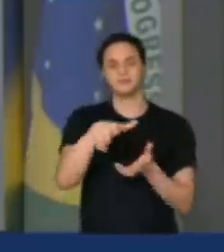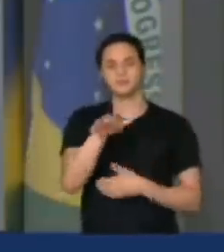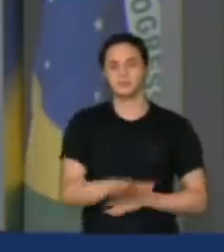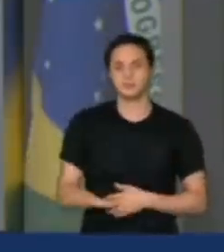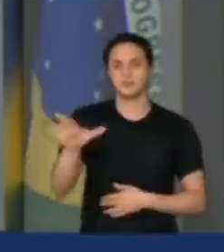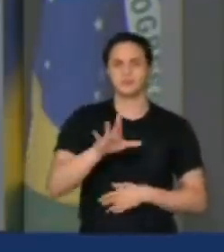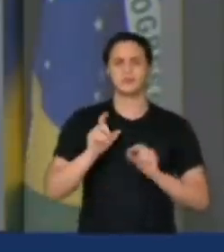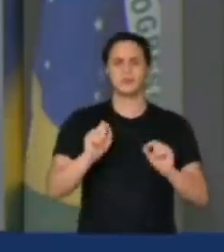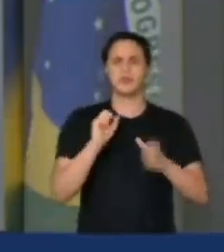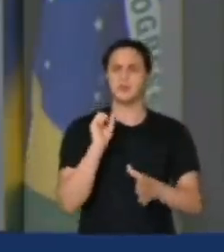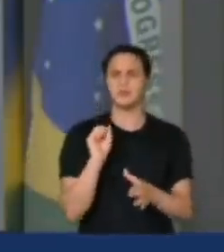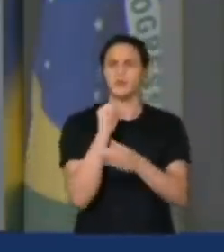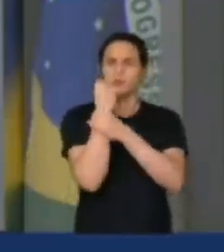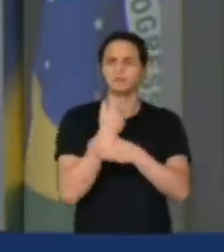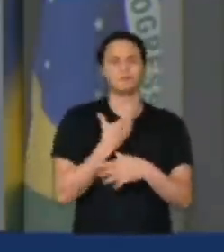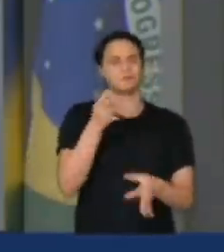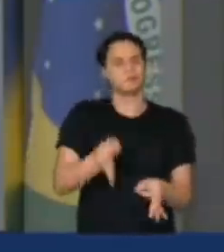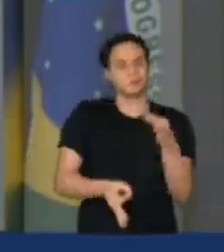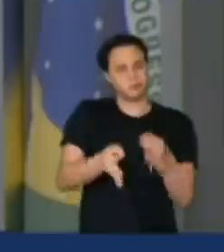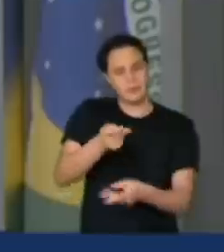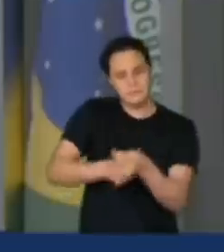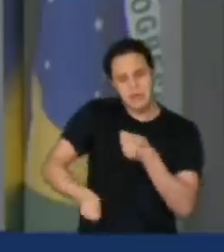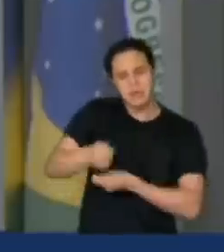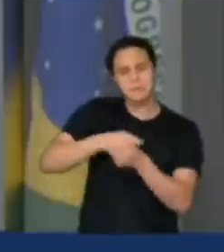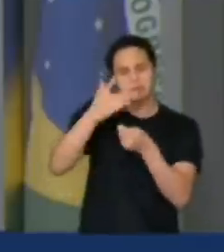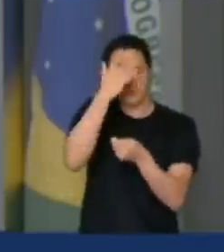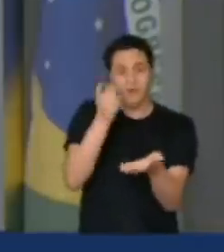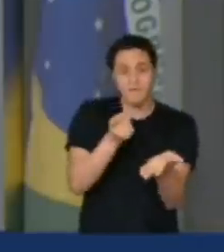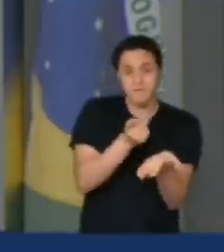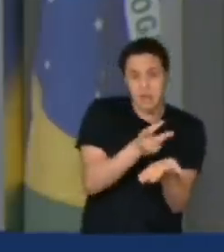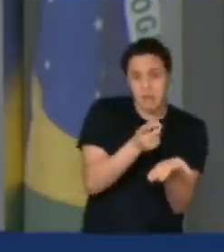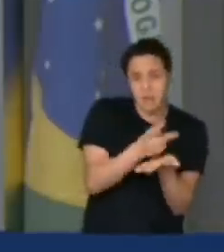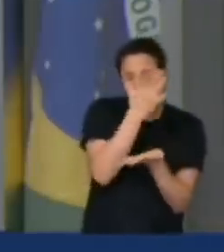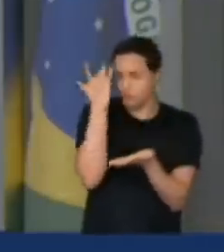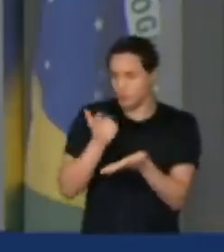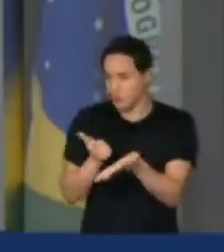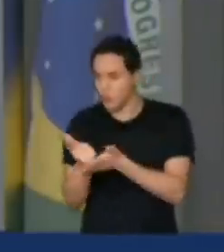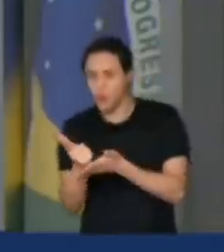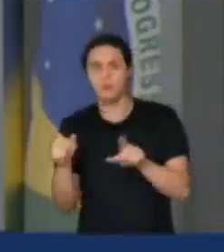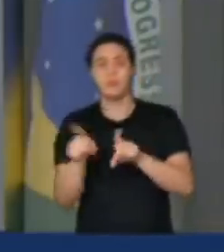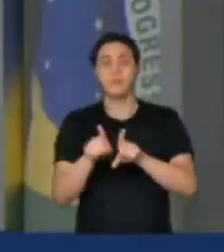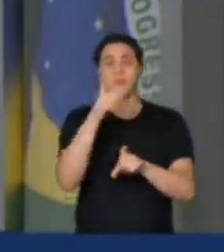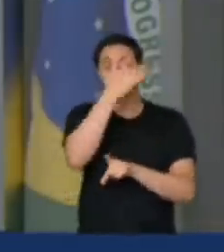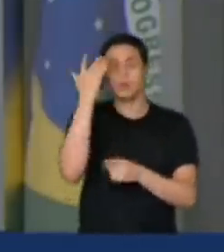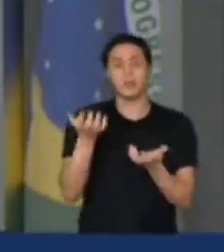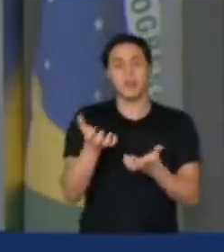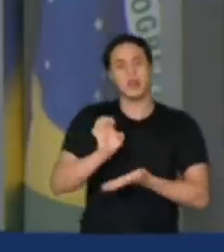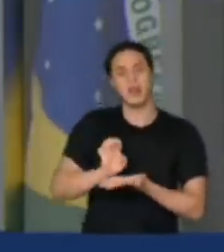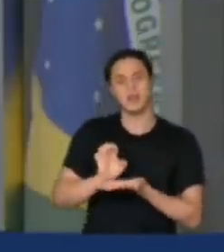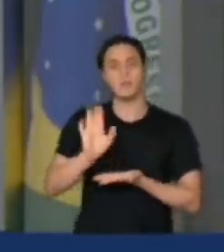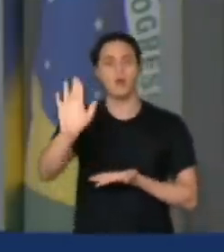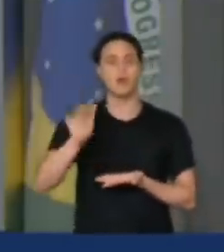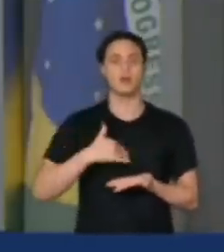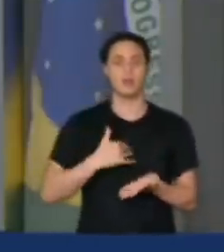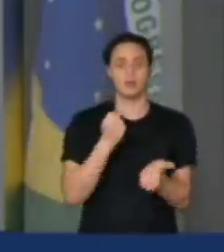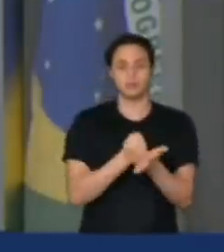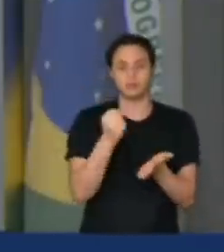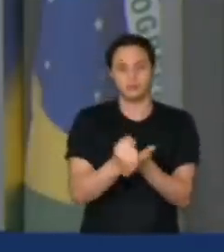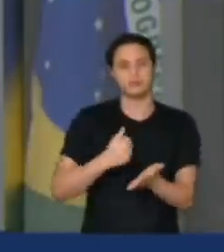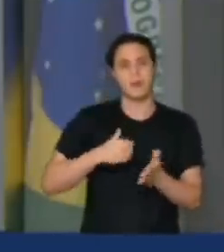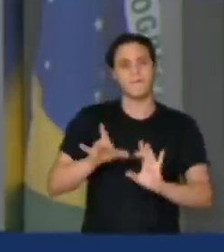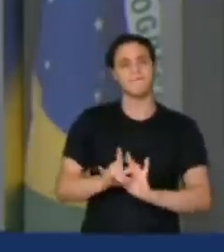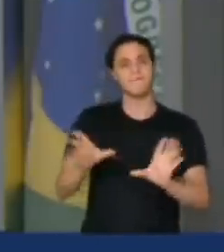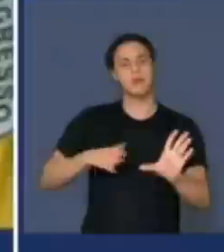jurídica para o mercado financeiro, para quem está vendendo, para quem está comprando e, principalmente, para quem quer exportar esse crédito de carbono, ou seja, vender para